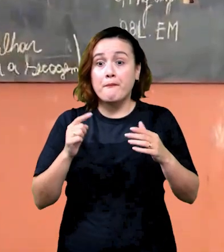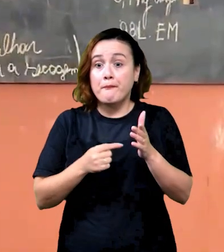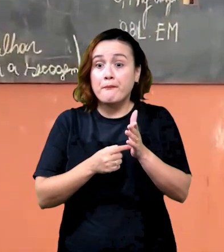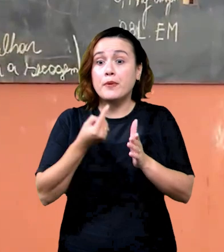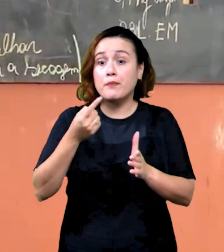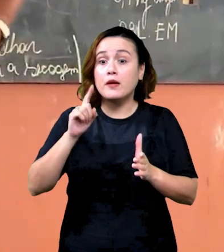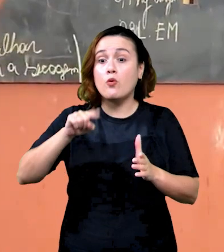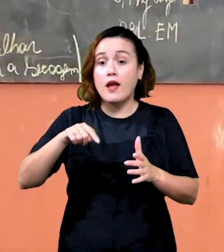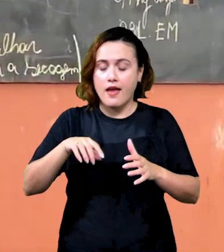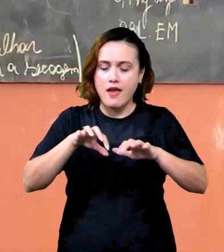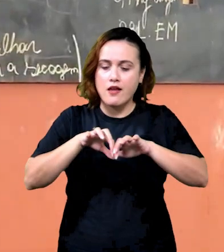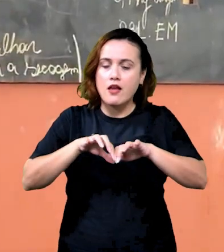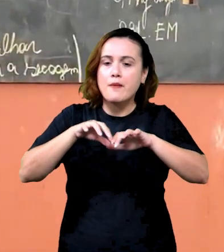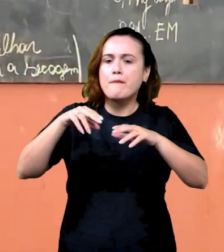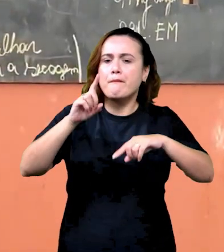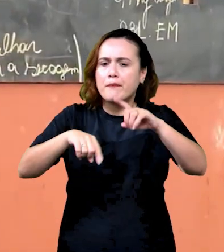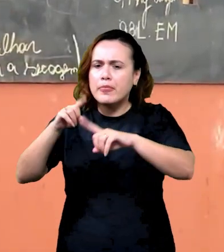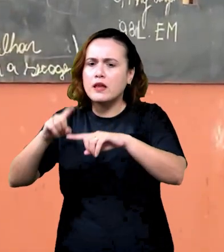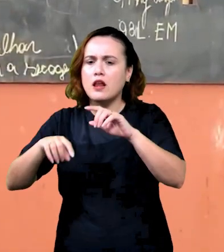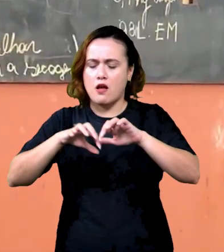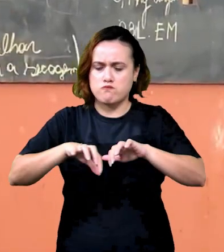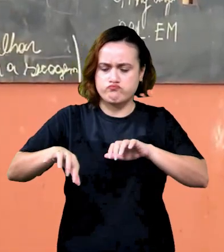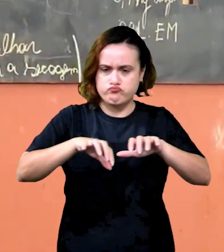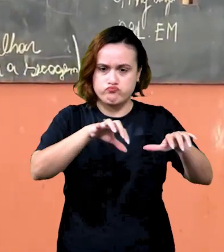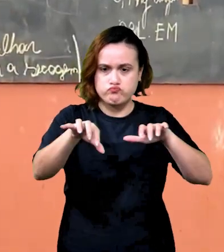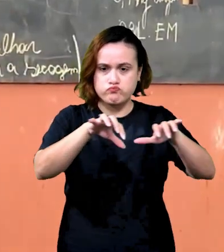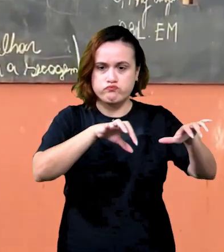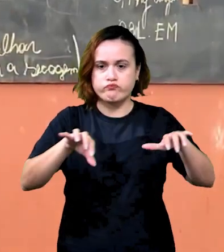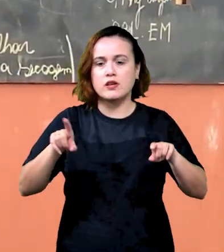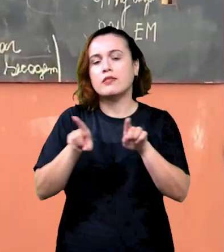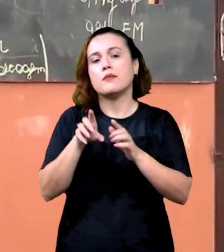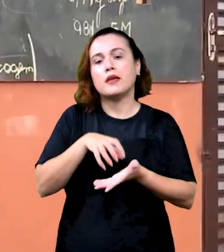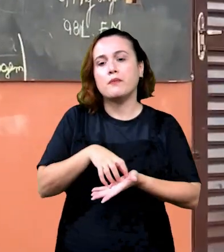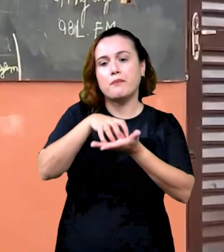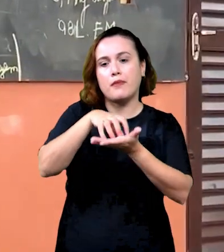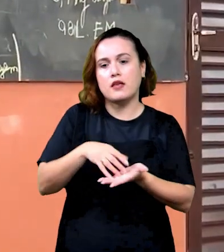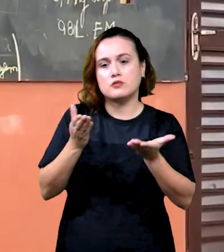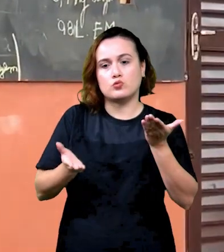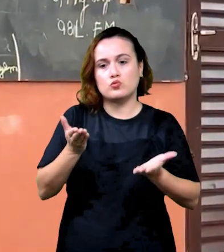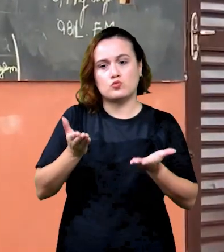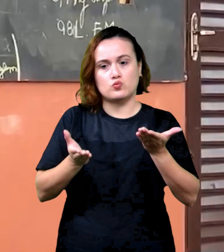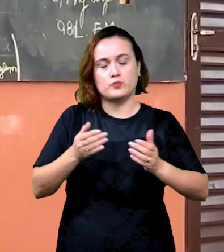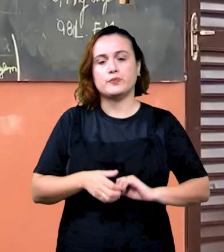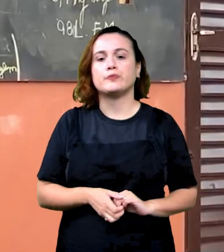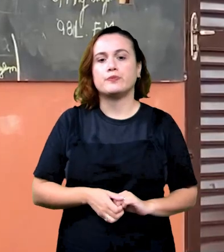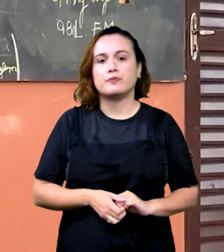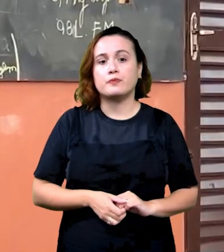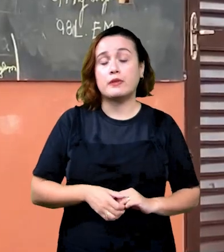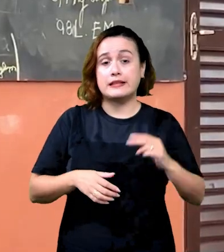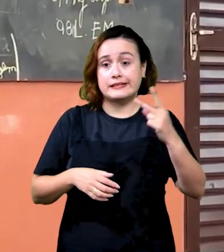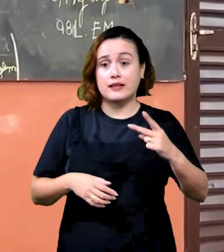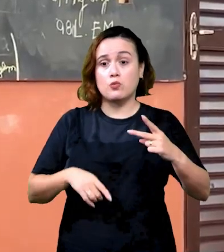separação do material, separação, pesagem. O segundo passo é a gente